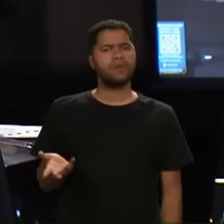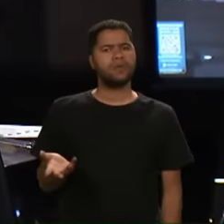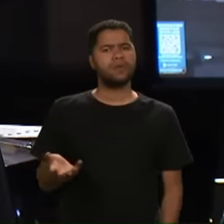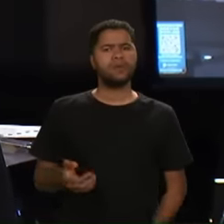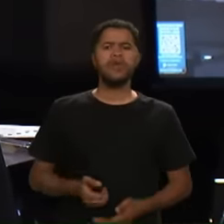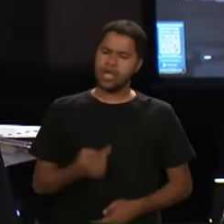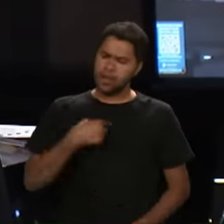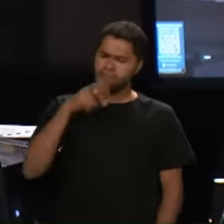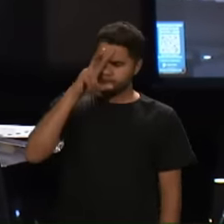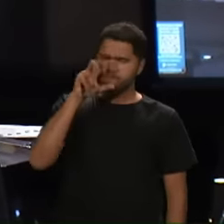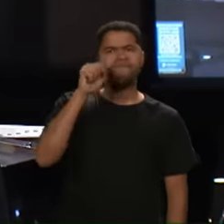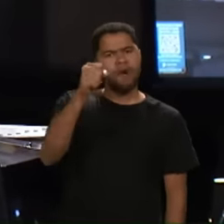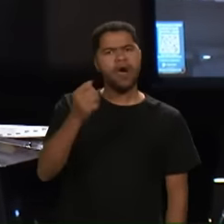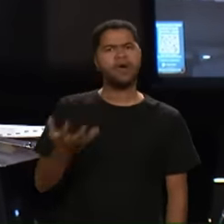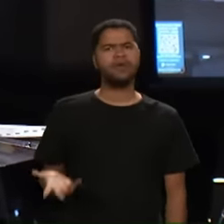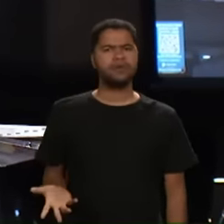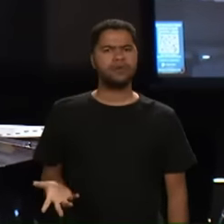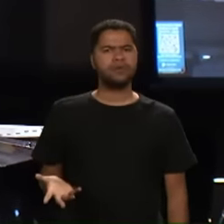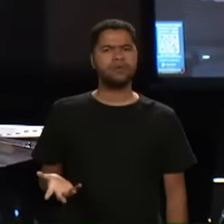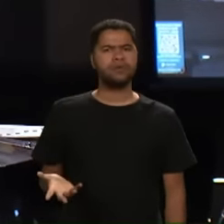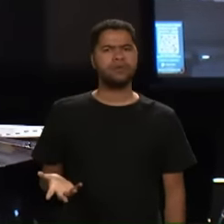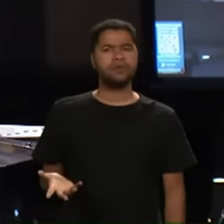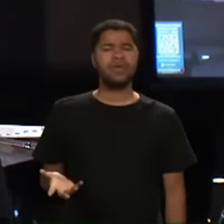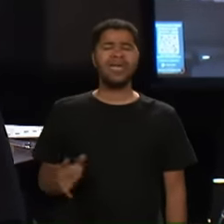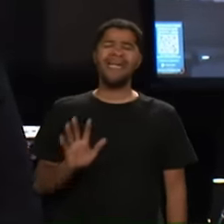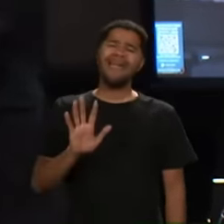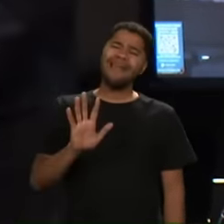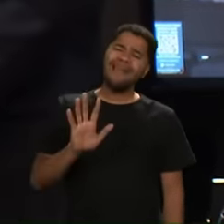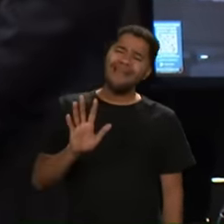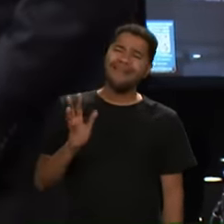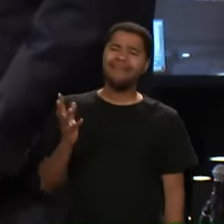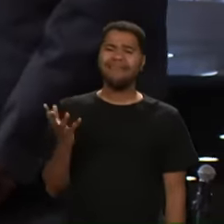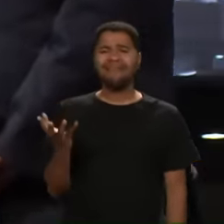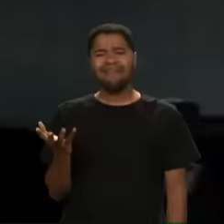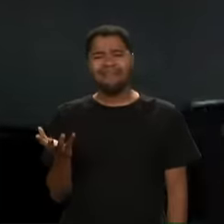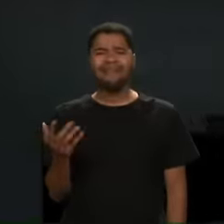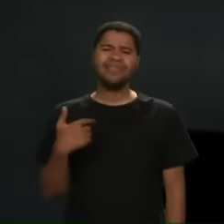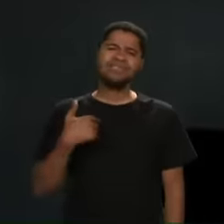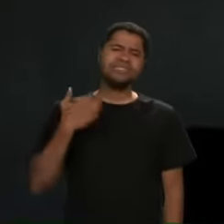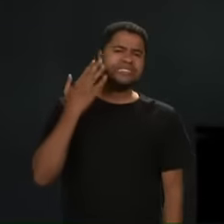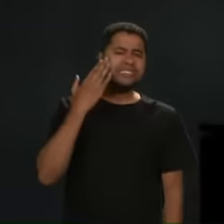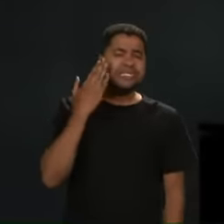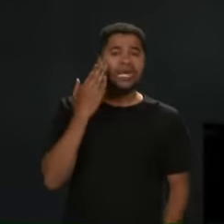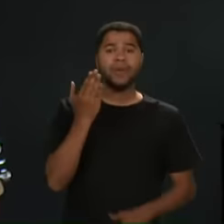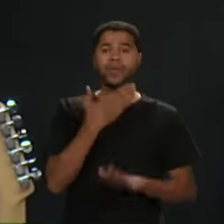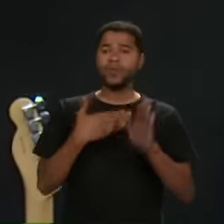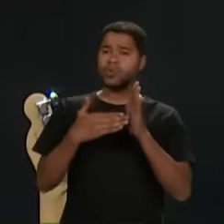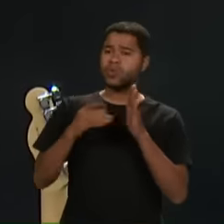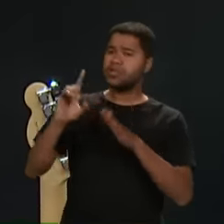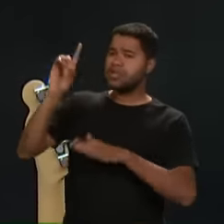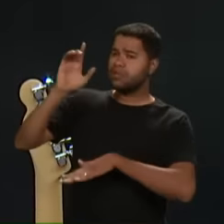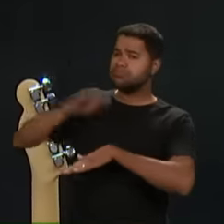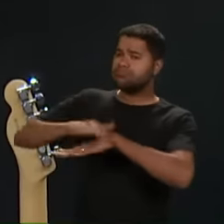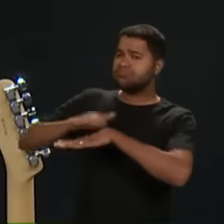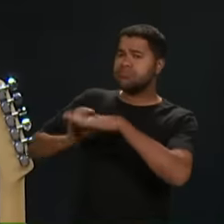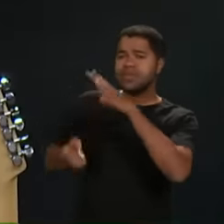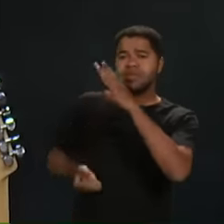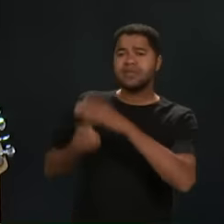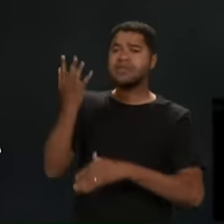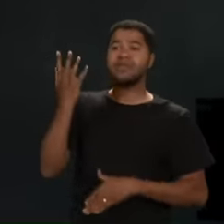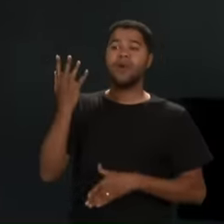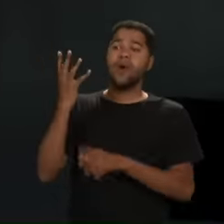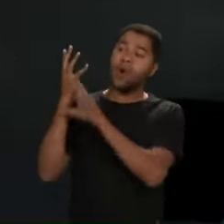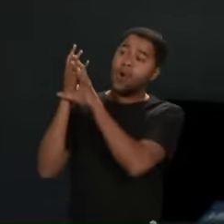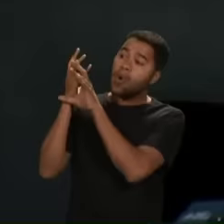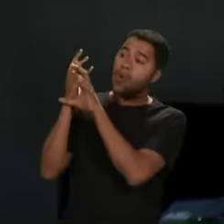Eu sou forte Ah mas isso aí Sabe Tudo que Deus criou Foi